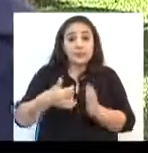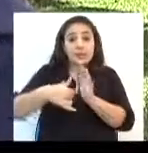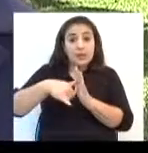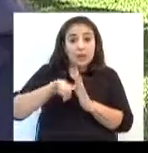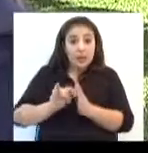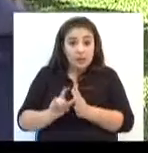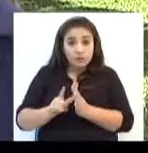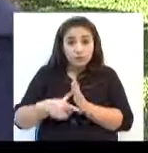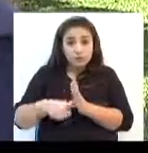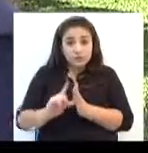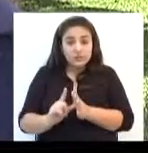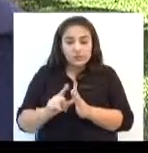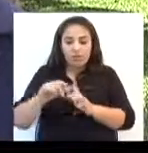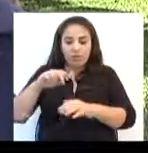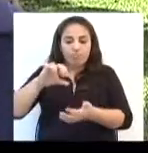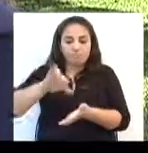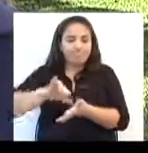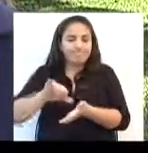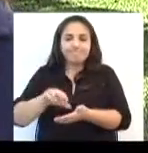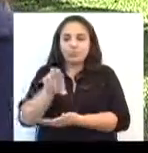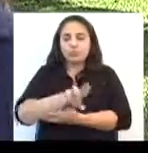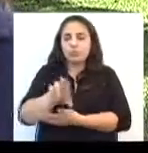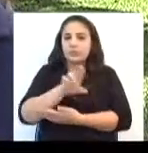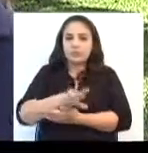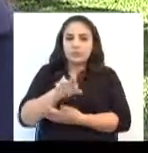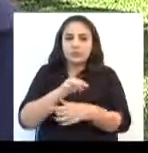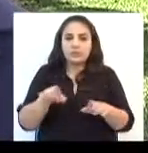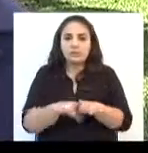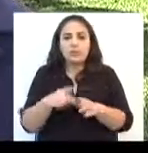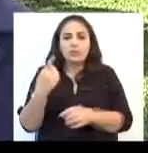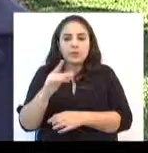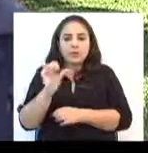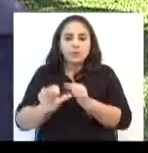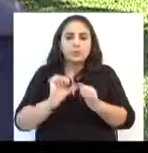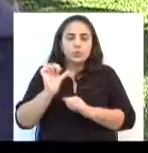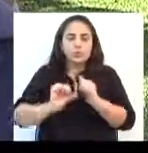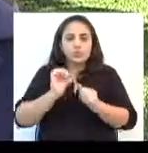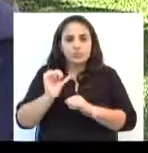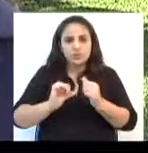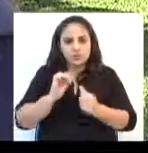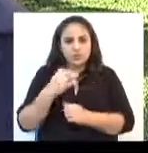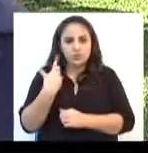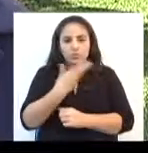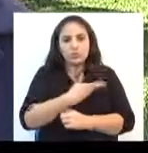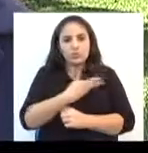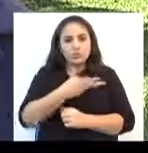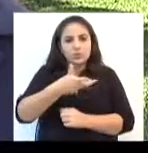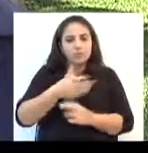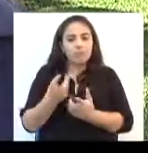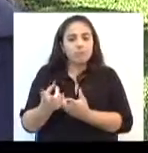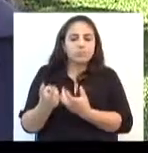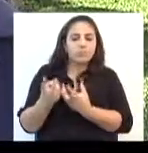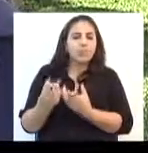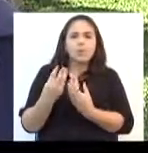a praça estava bem degradada, Não estava sendo muito utilizada, né? Com essas modificações, a gente nota como ela é